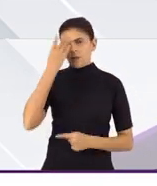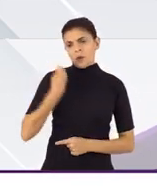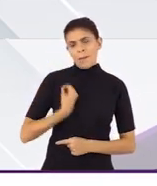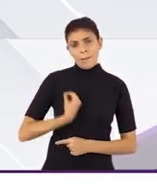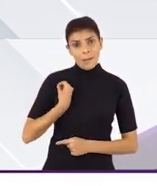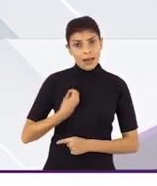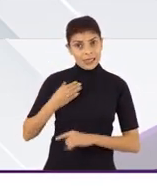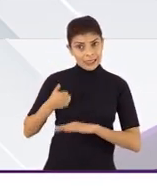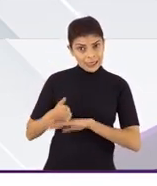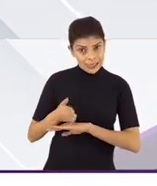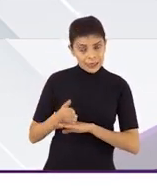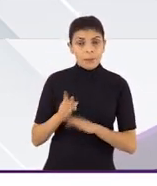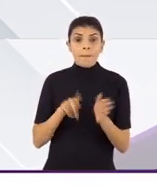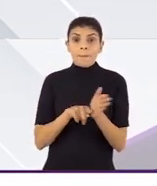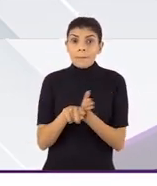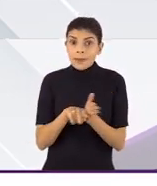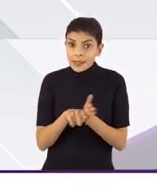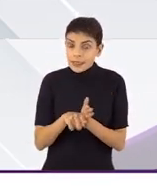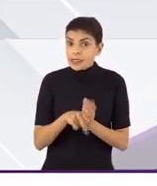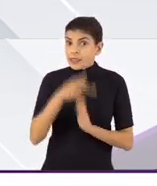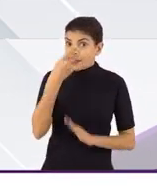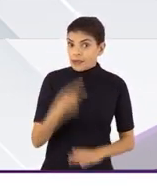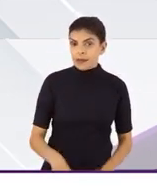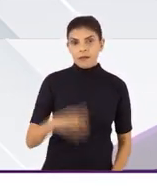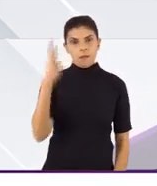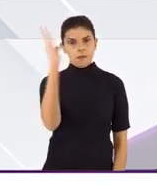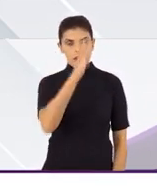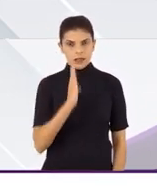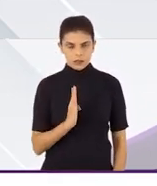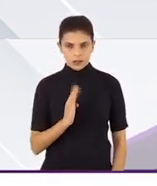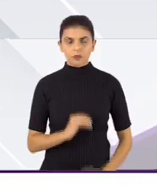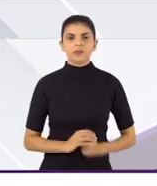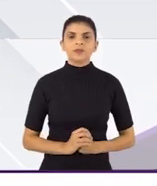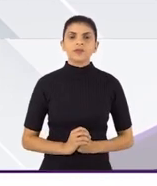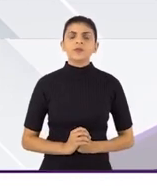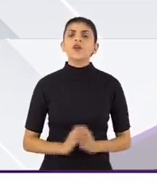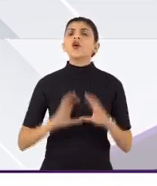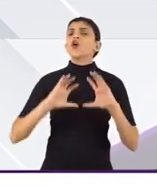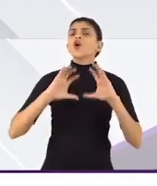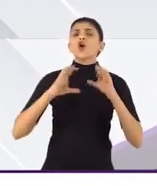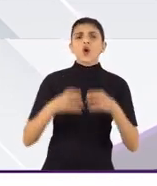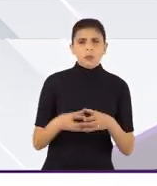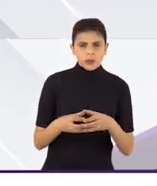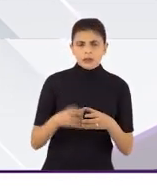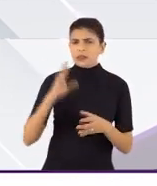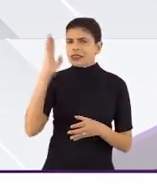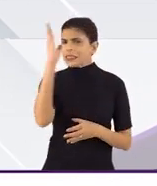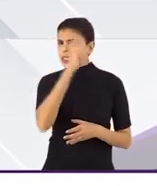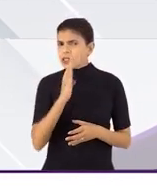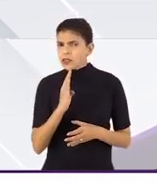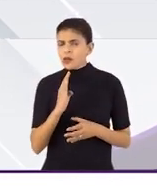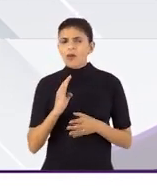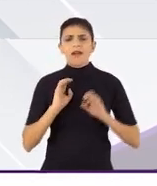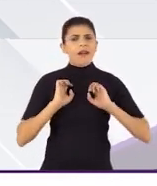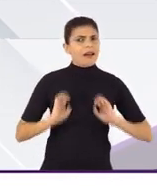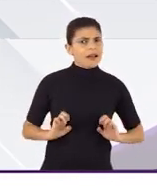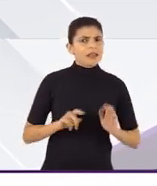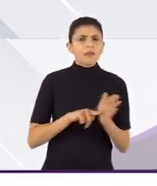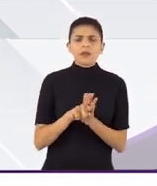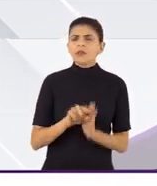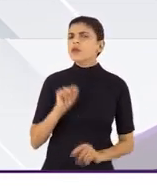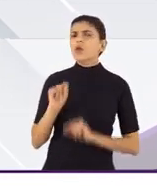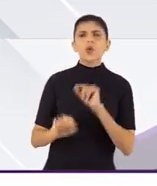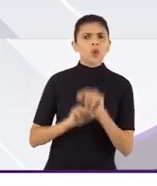participantes de pesquisa do Brasil. O que é a Comissão Nacional de Ética em